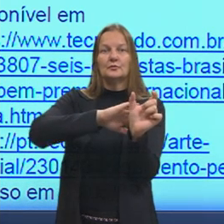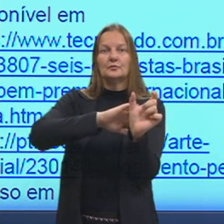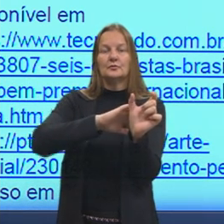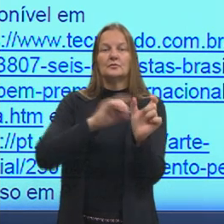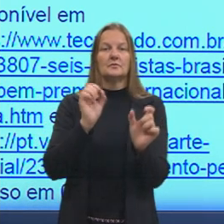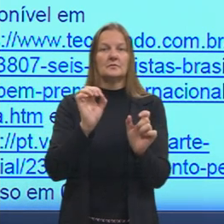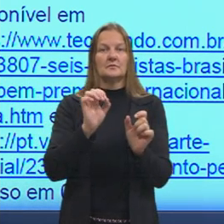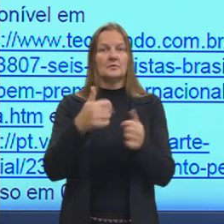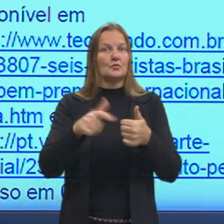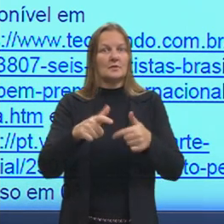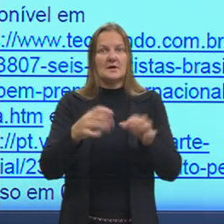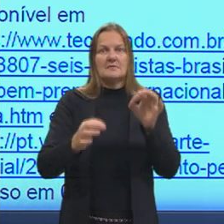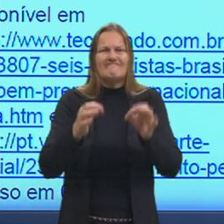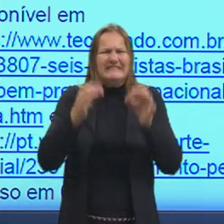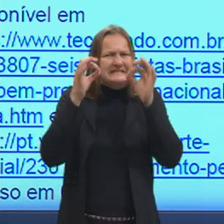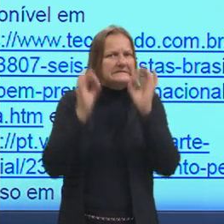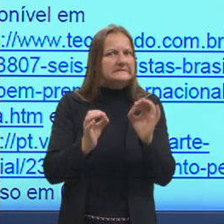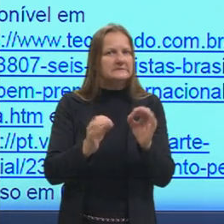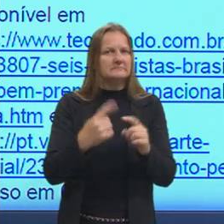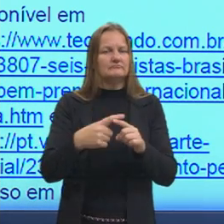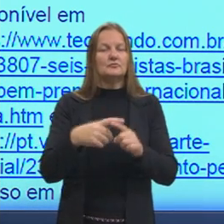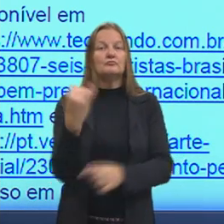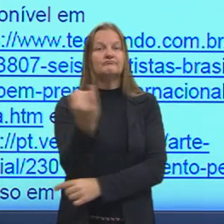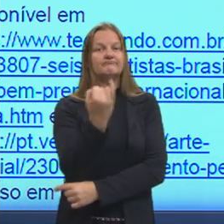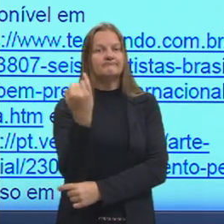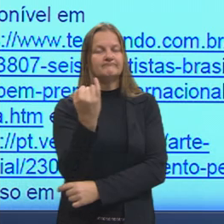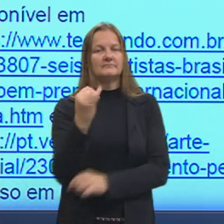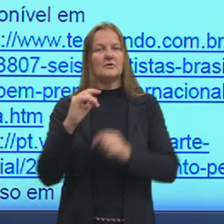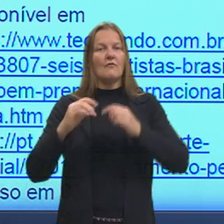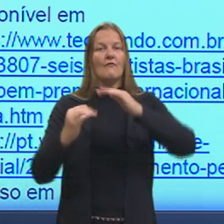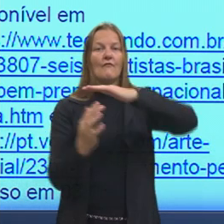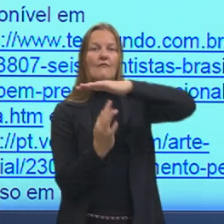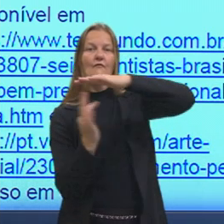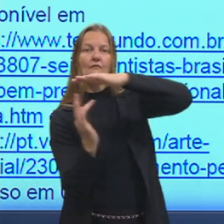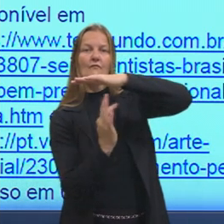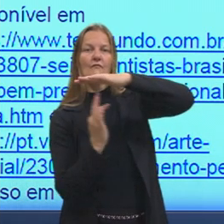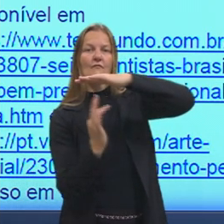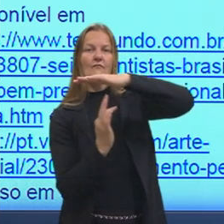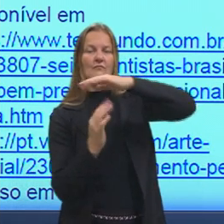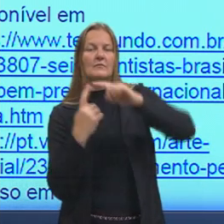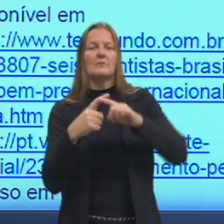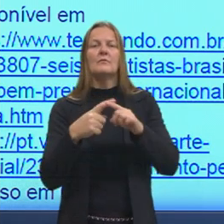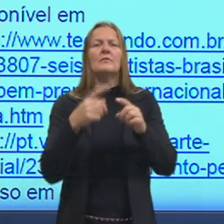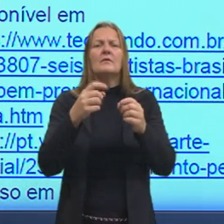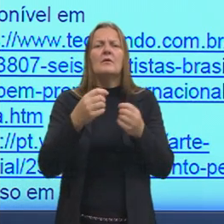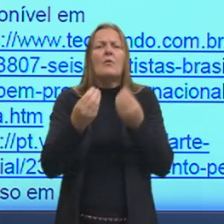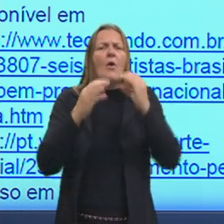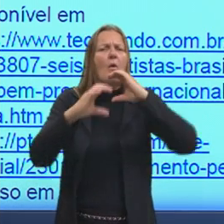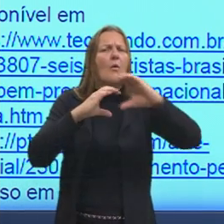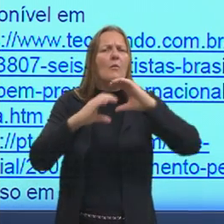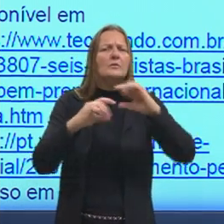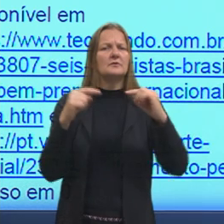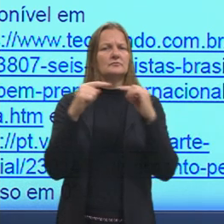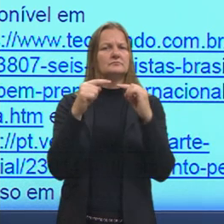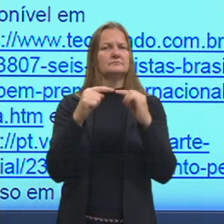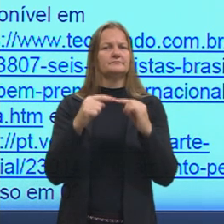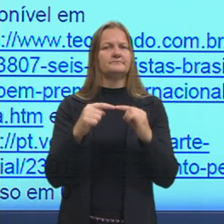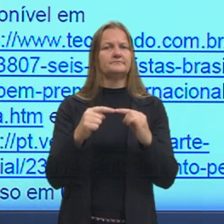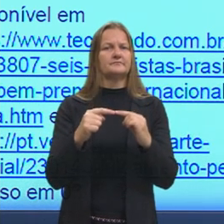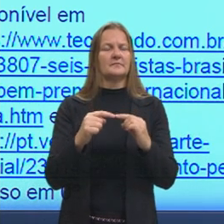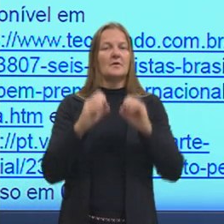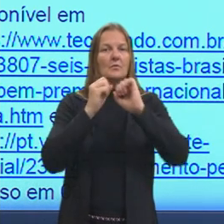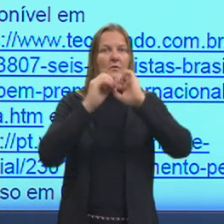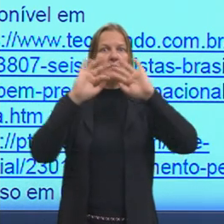imprecisas, porque é importante que a comunicação delas seja objetiva e